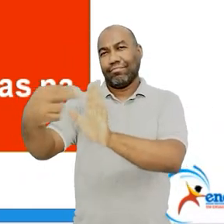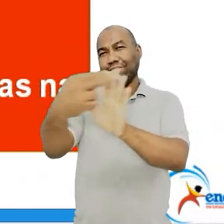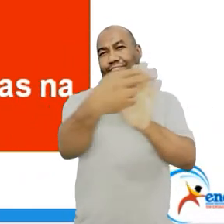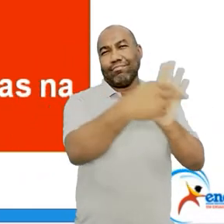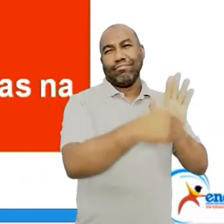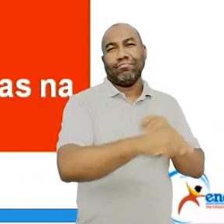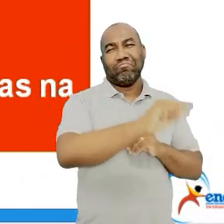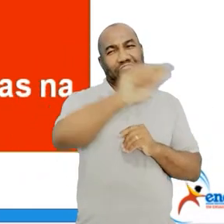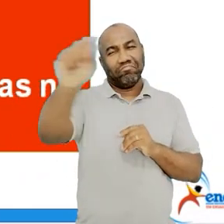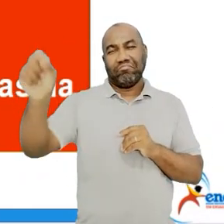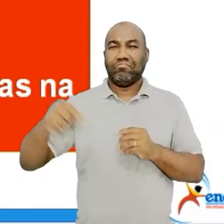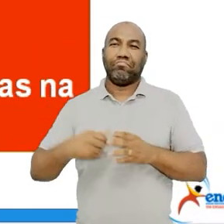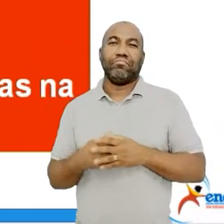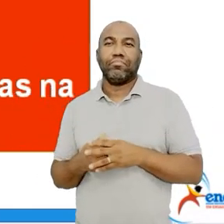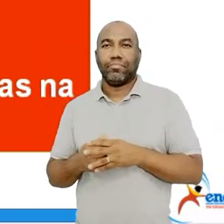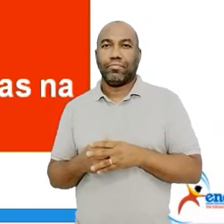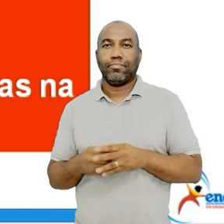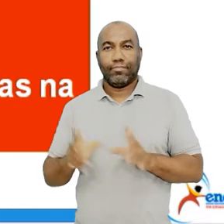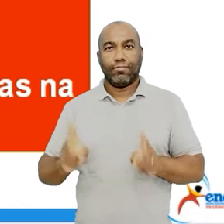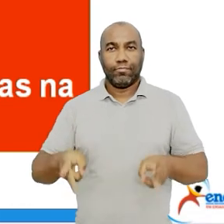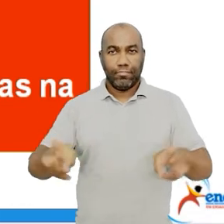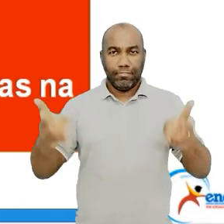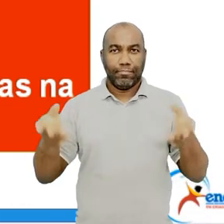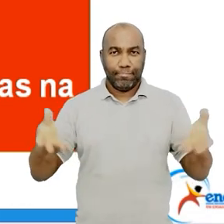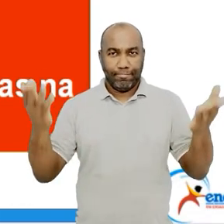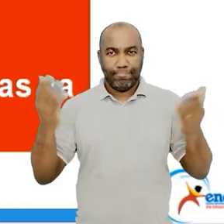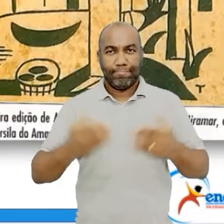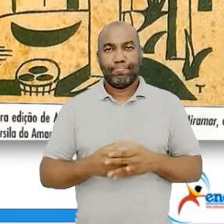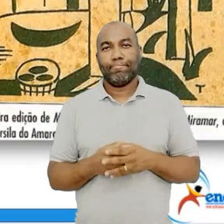questão intelectual. Vamos adiante?